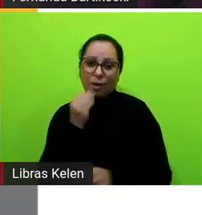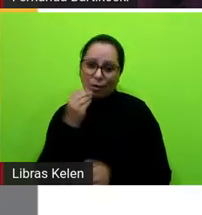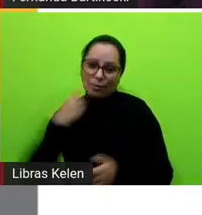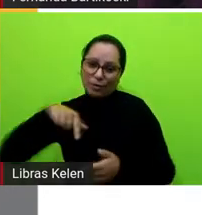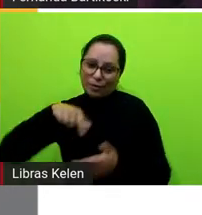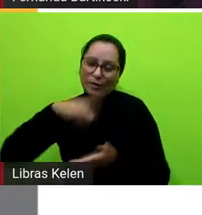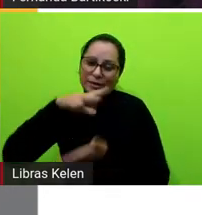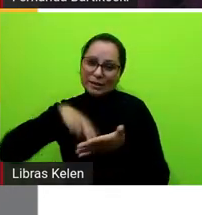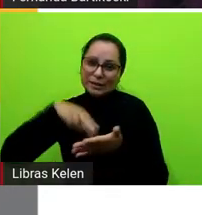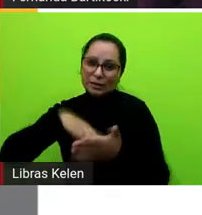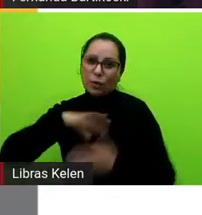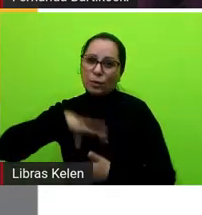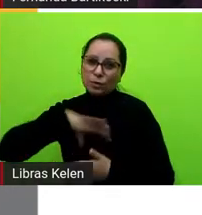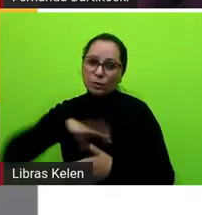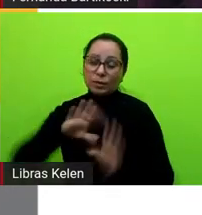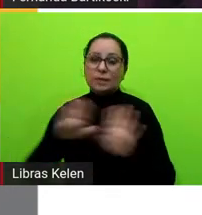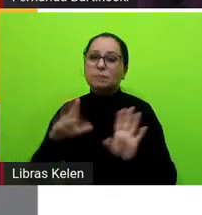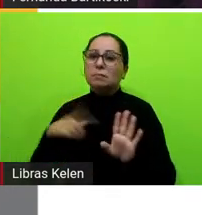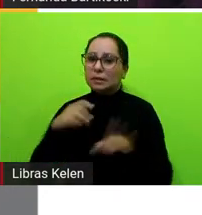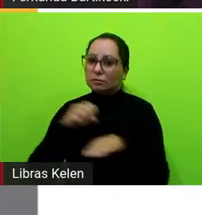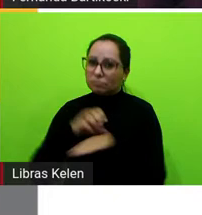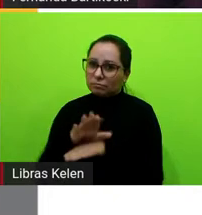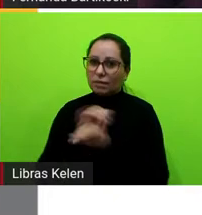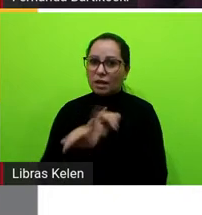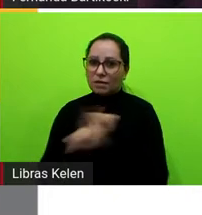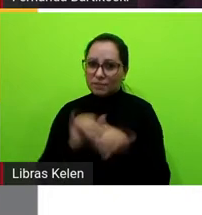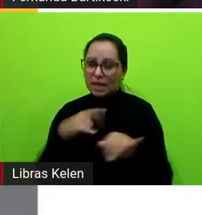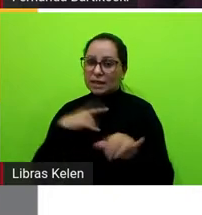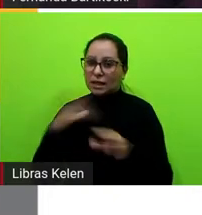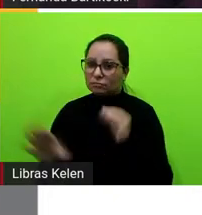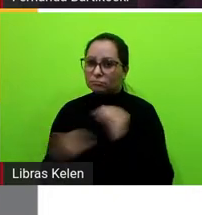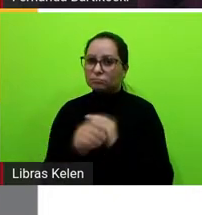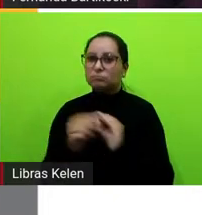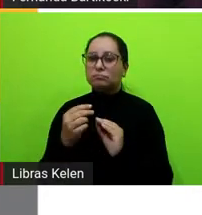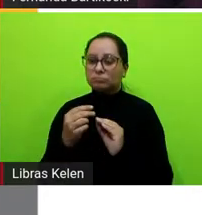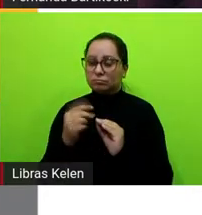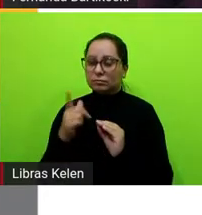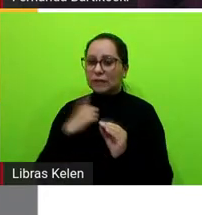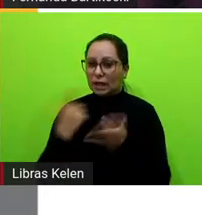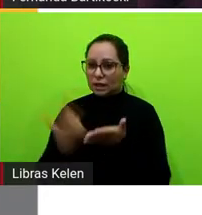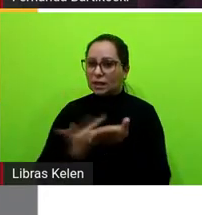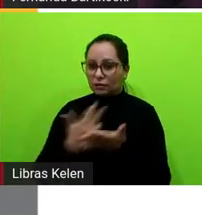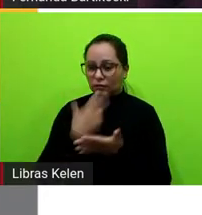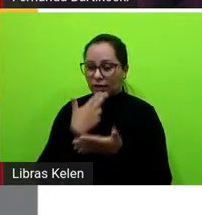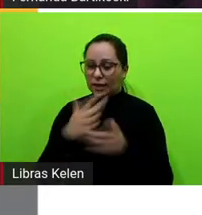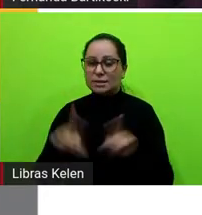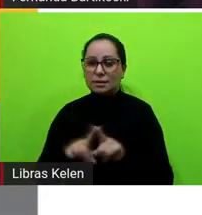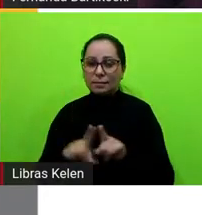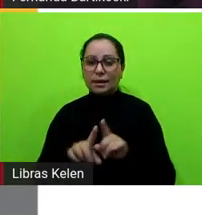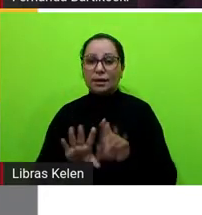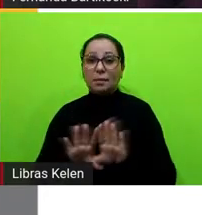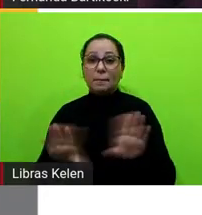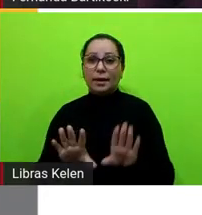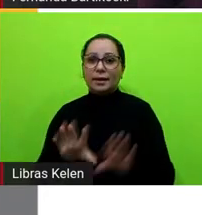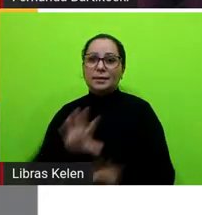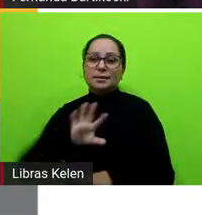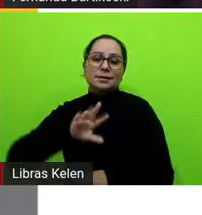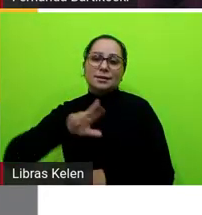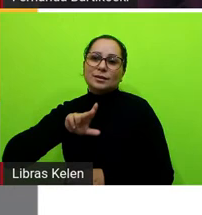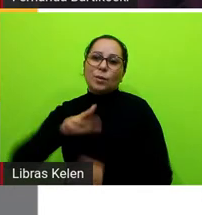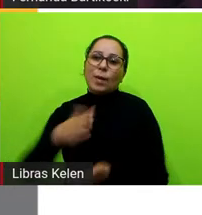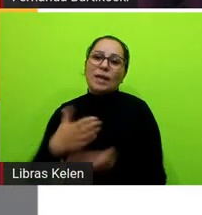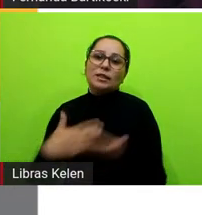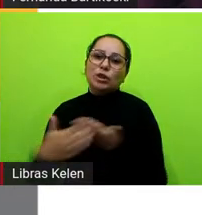portuguesa mas eu só queria acrescentar que existe isso também não são todas as obras